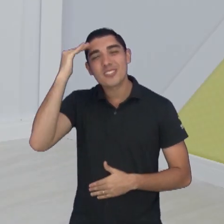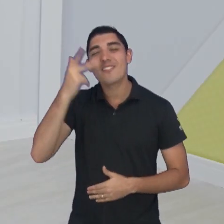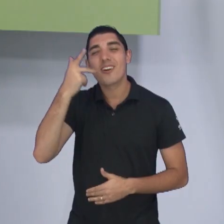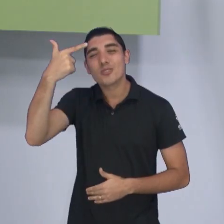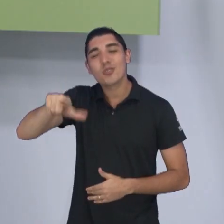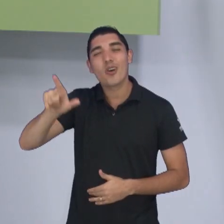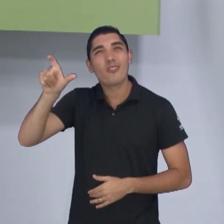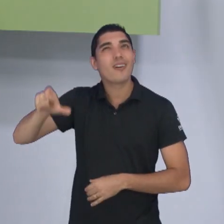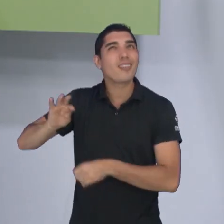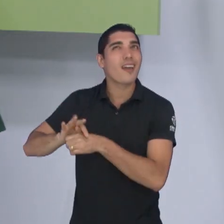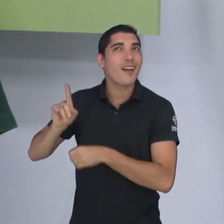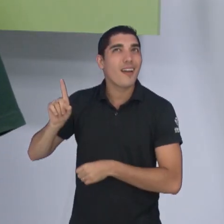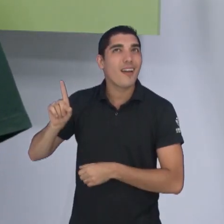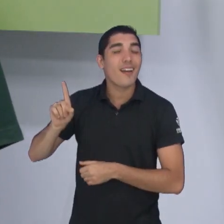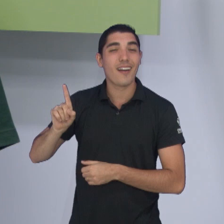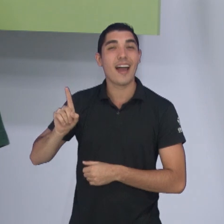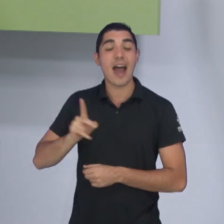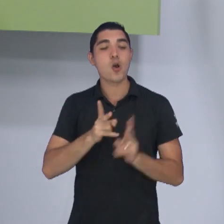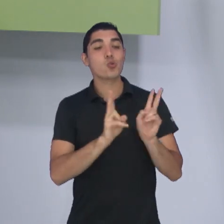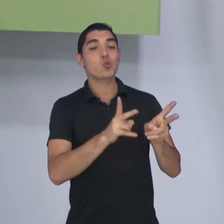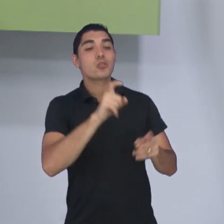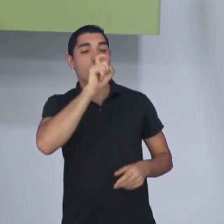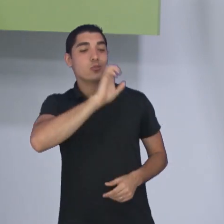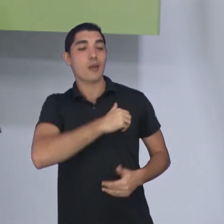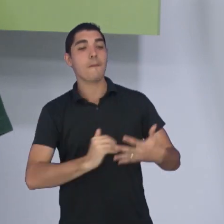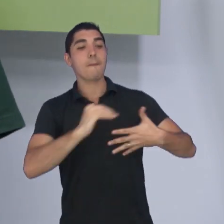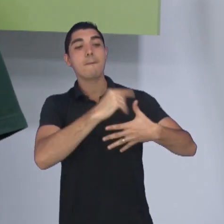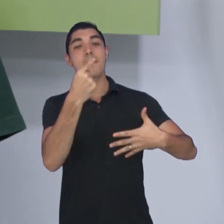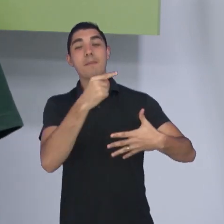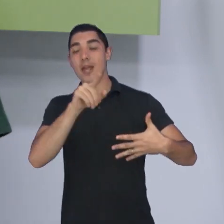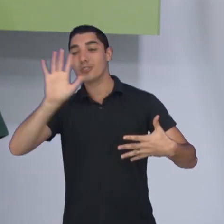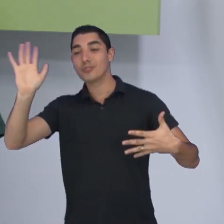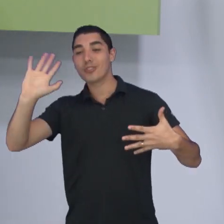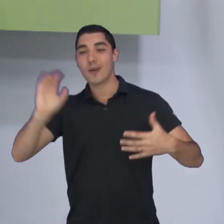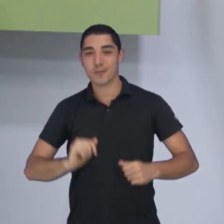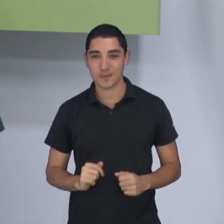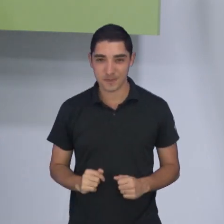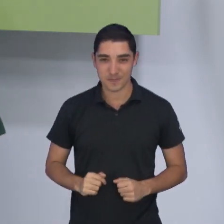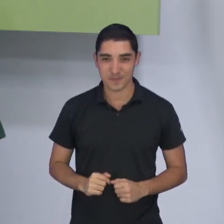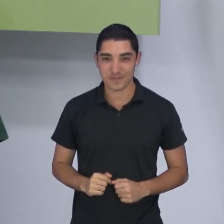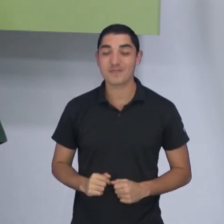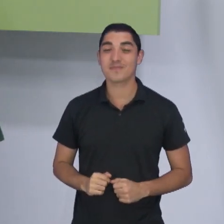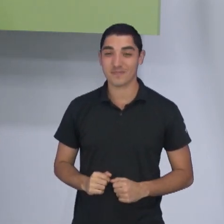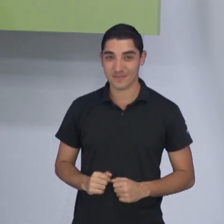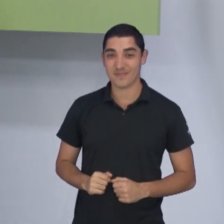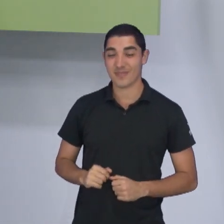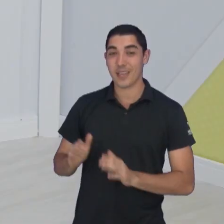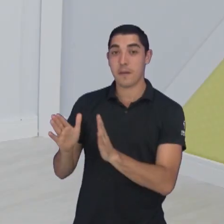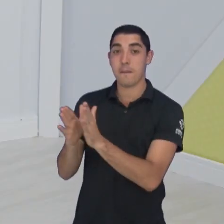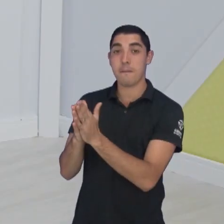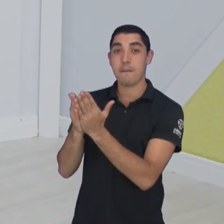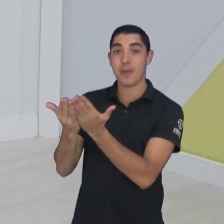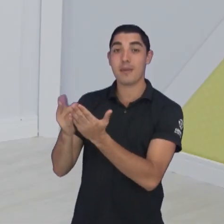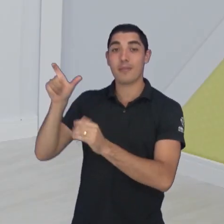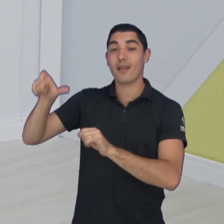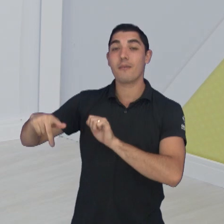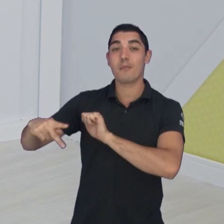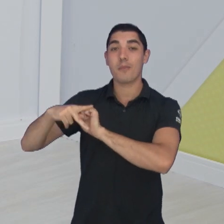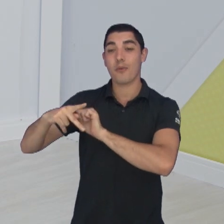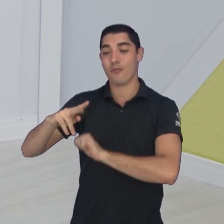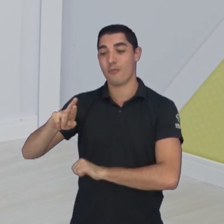falou. O que você falou aí, Ricardo? Segue o líder. Tchau. Então tá bom. Provérbios 16, 18. Vê lá, depois.